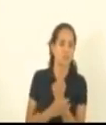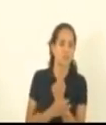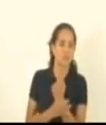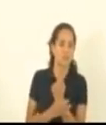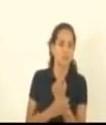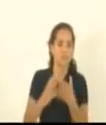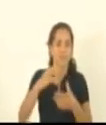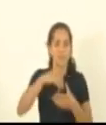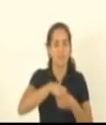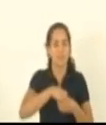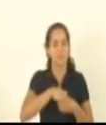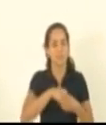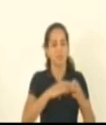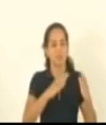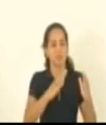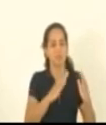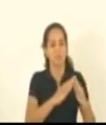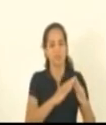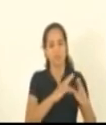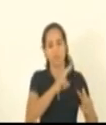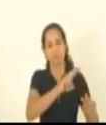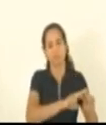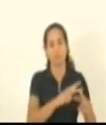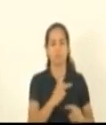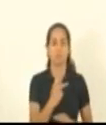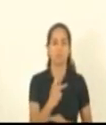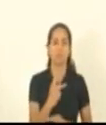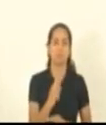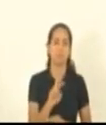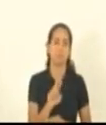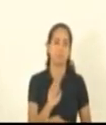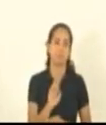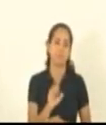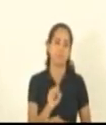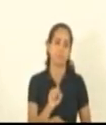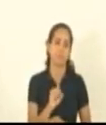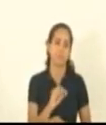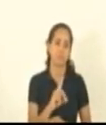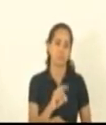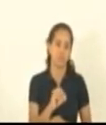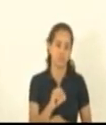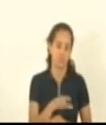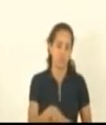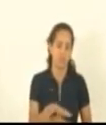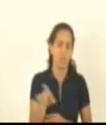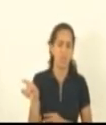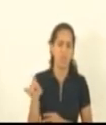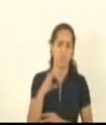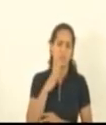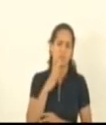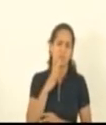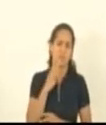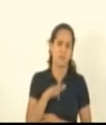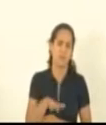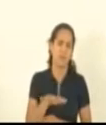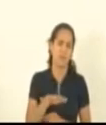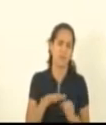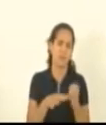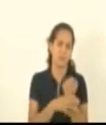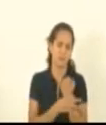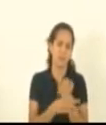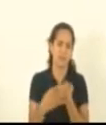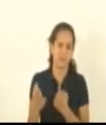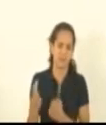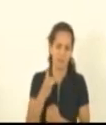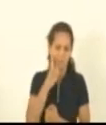presídios caro coronel Hélio sabe do eu estou falando é da área de segurança e nós vamos combater